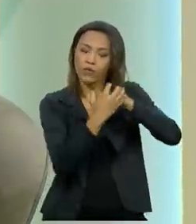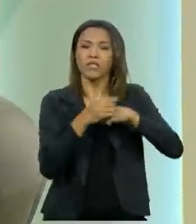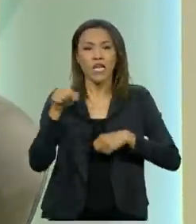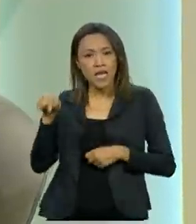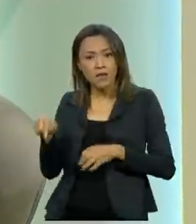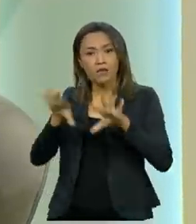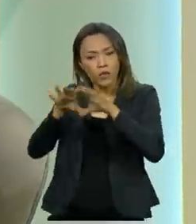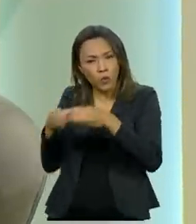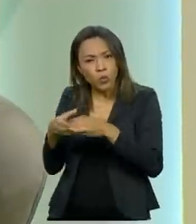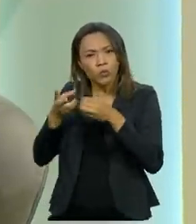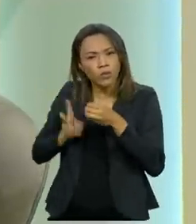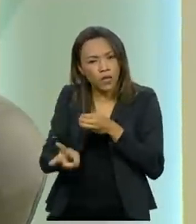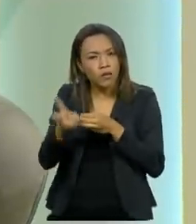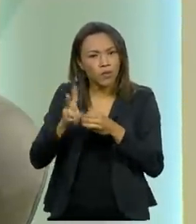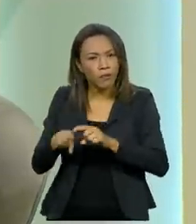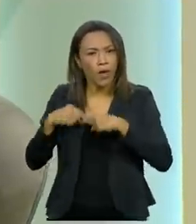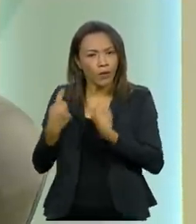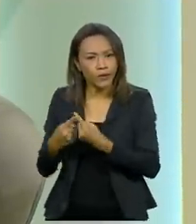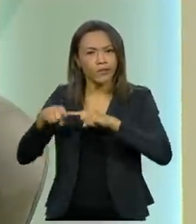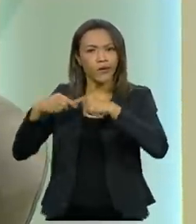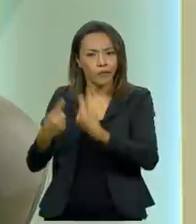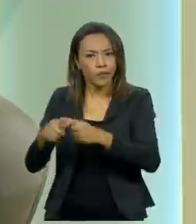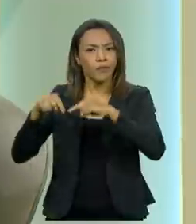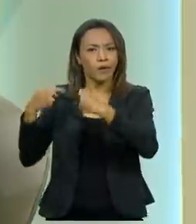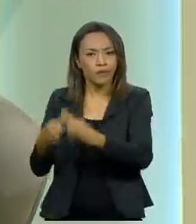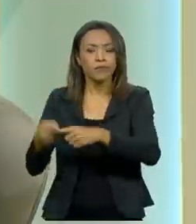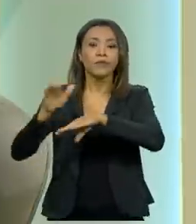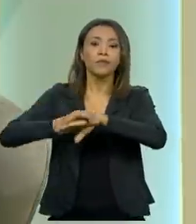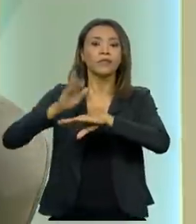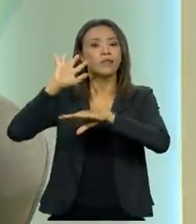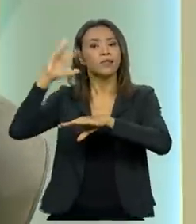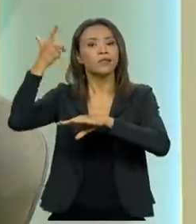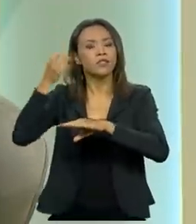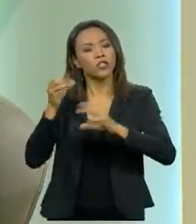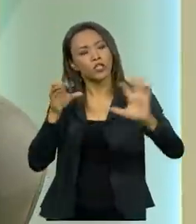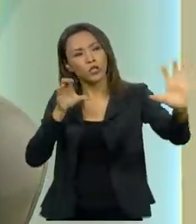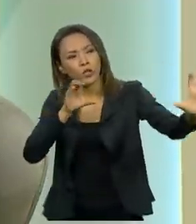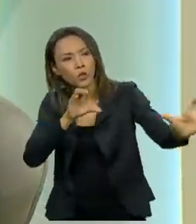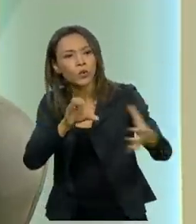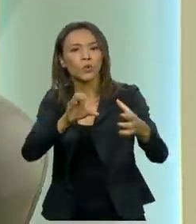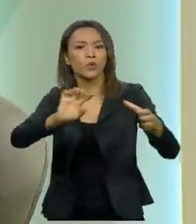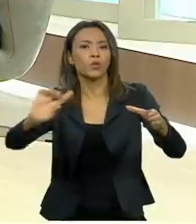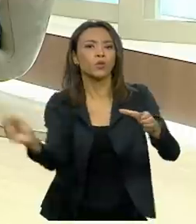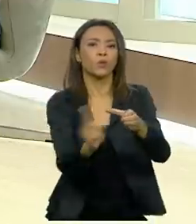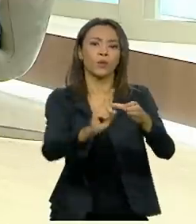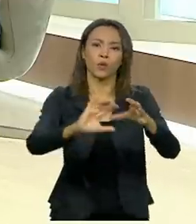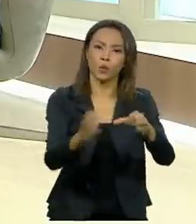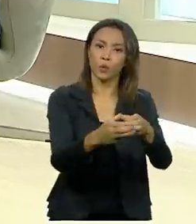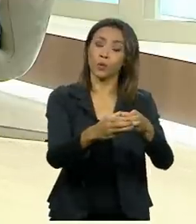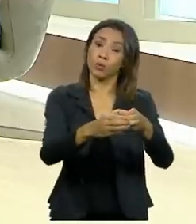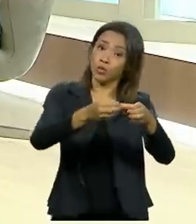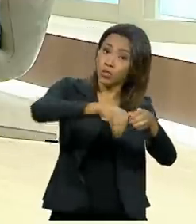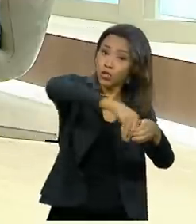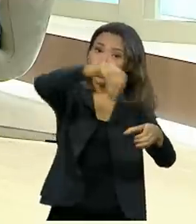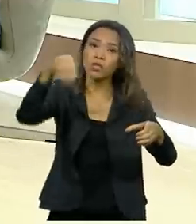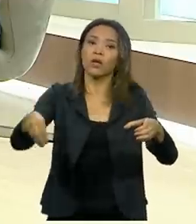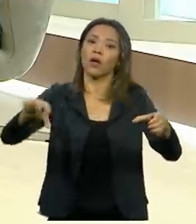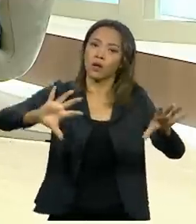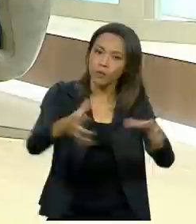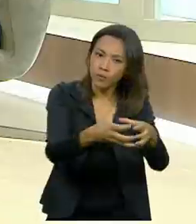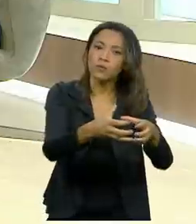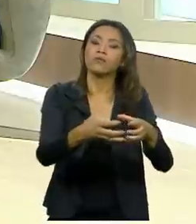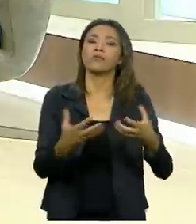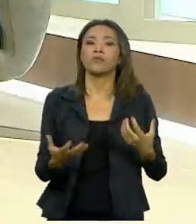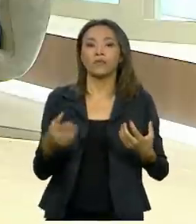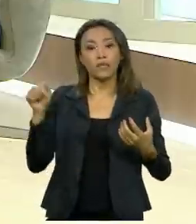periódica e decide incluir grupos ou excluir grupos. E essas decisões dependem, primeiro,